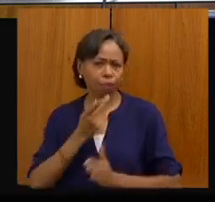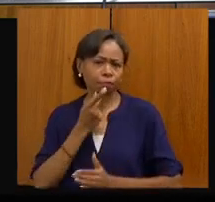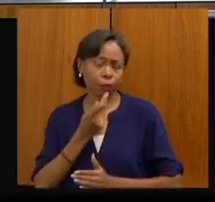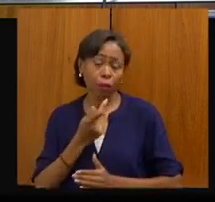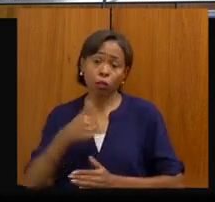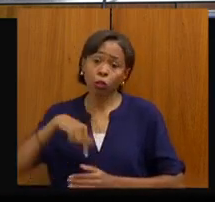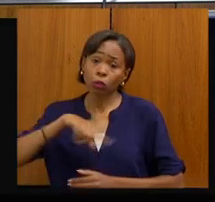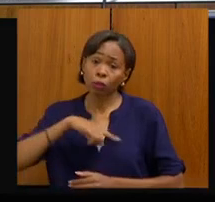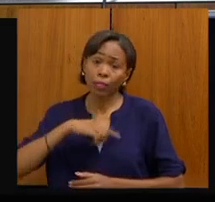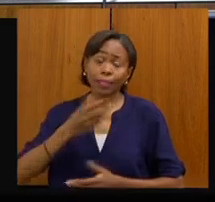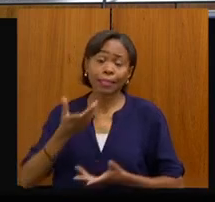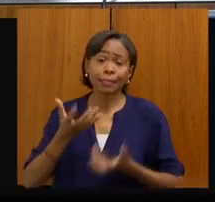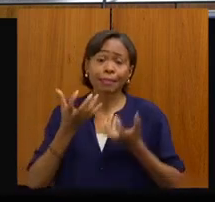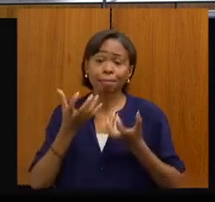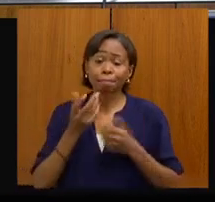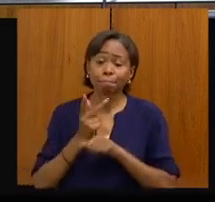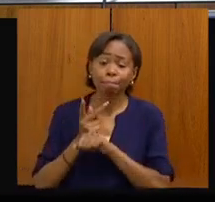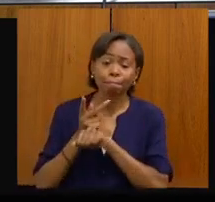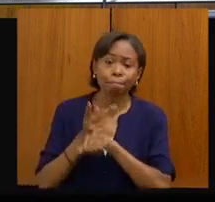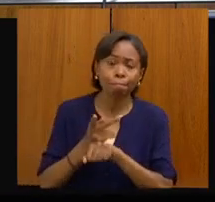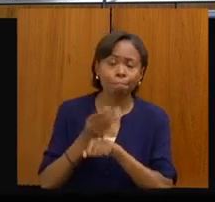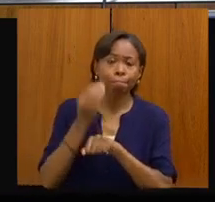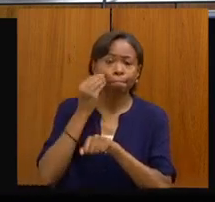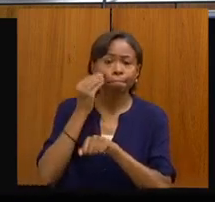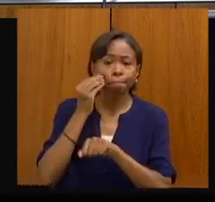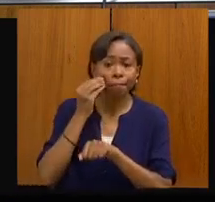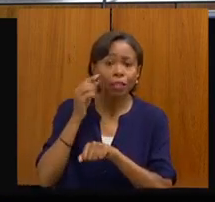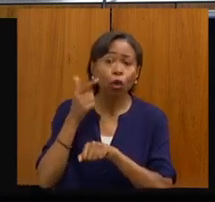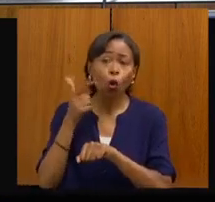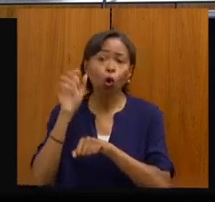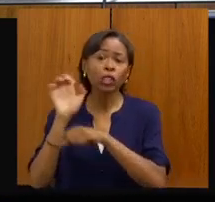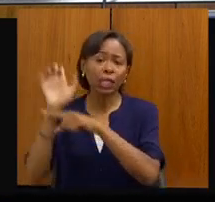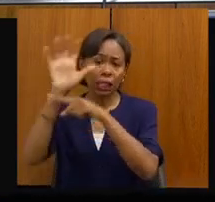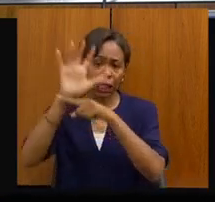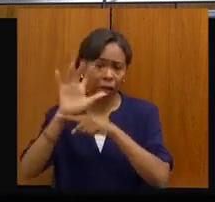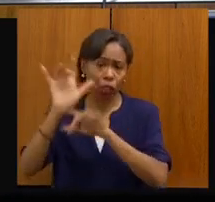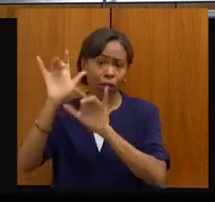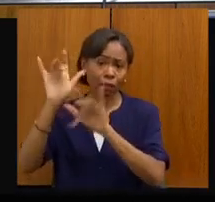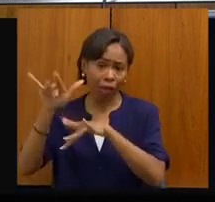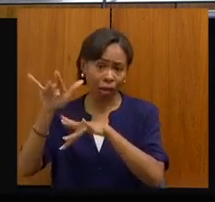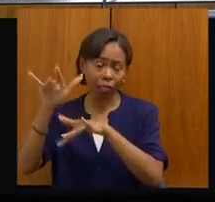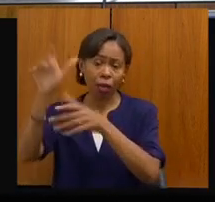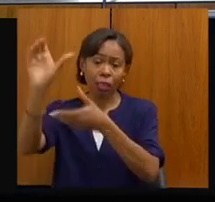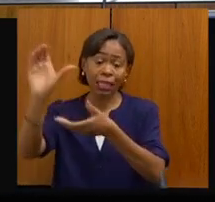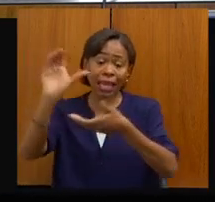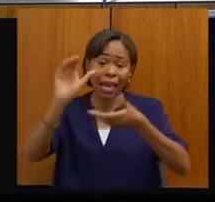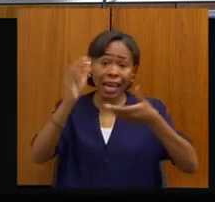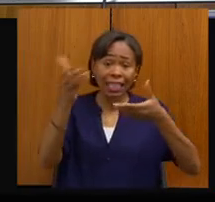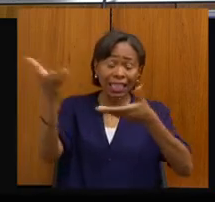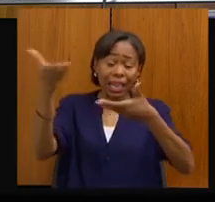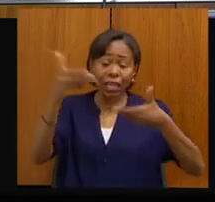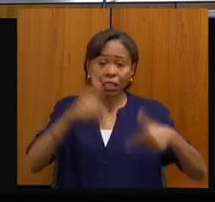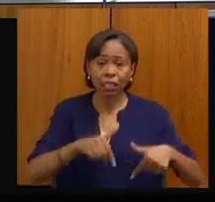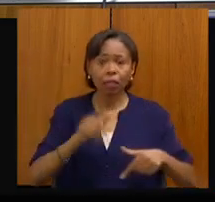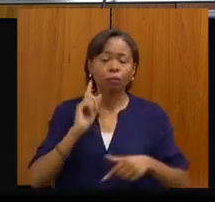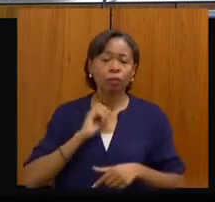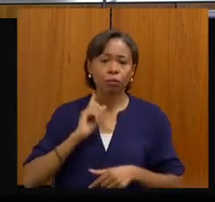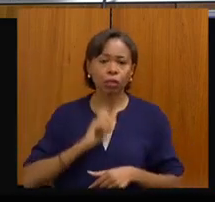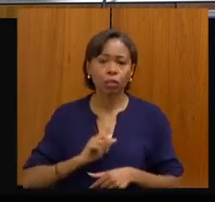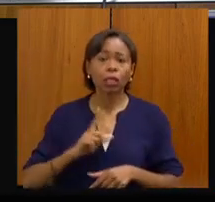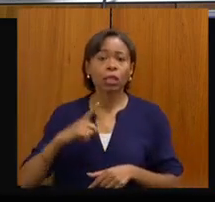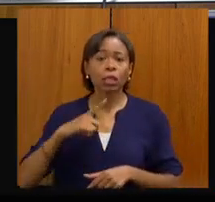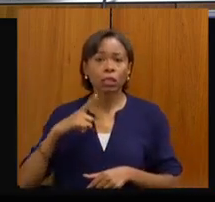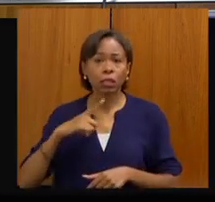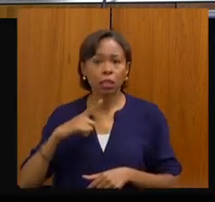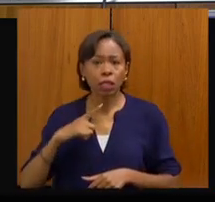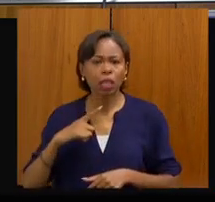essas sobras de outros estados para Minas Gerais, porque nós temos Manhoaçu, Manho Mirim, desculpa,